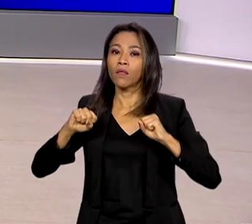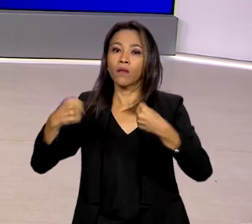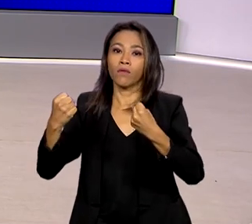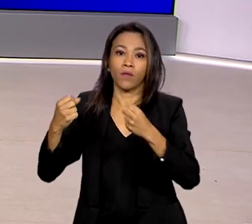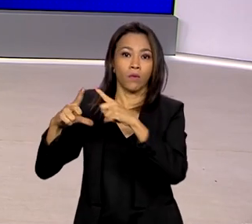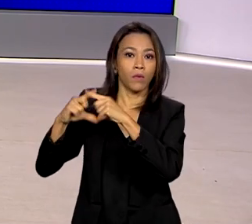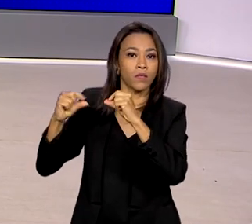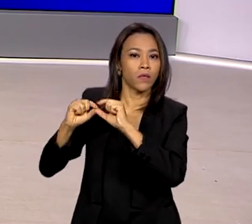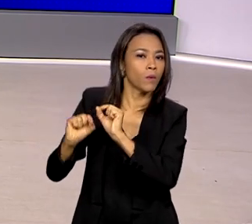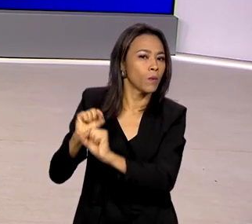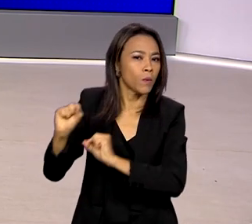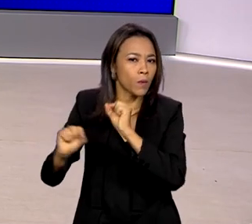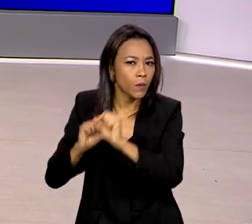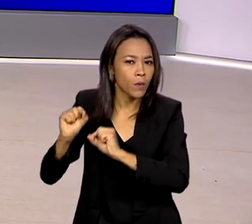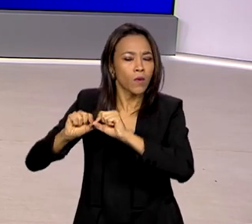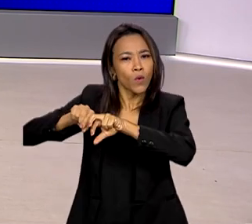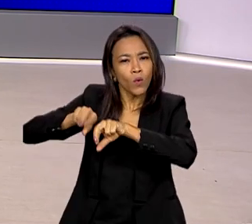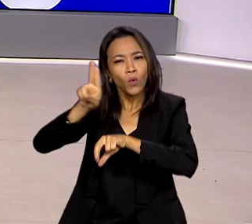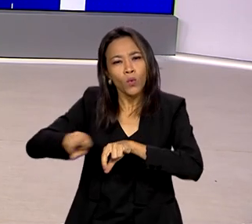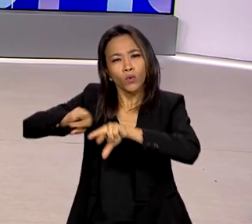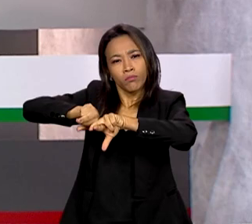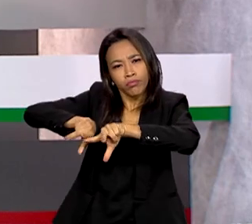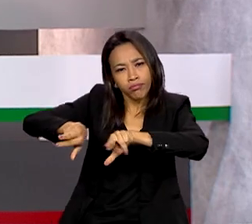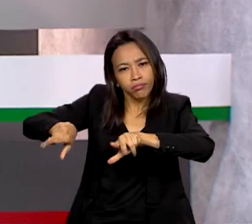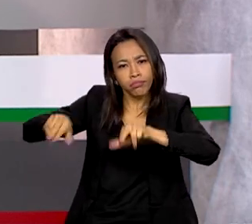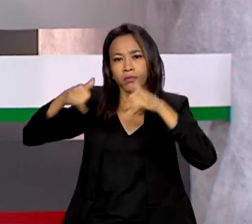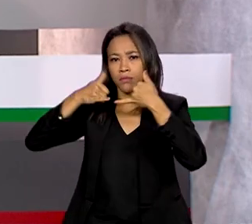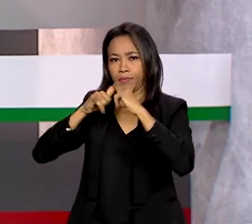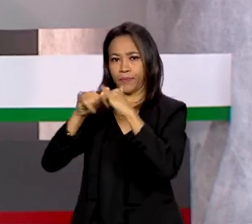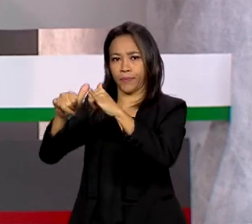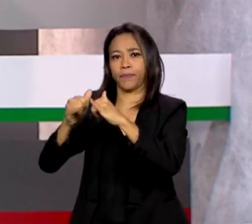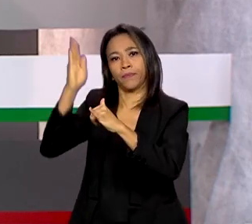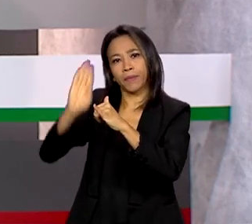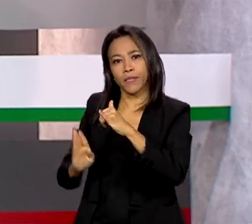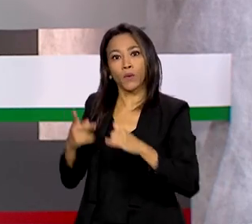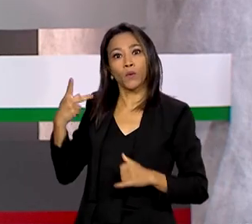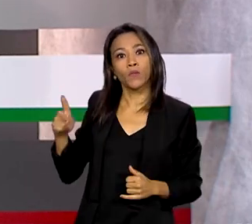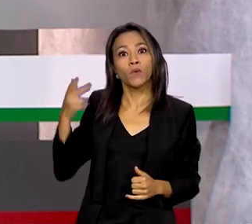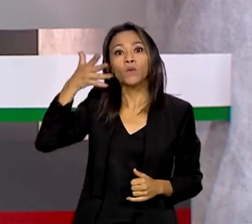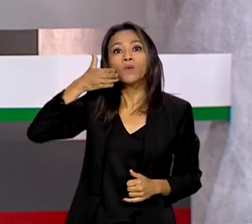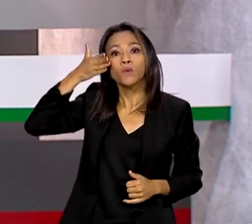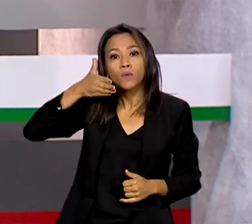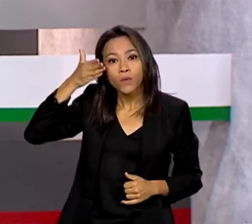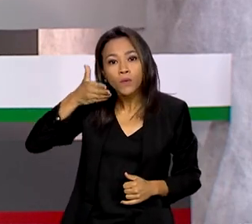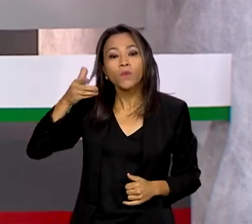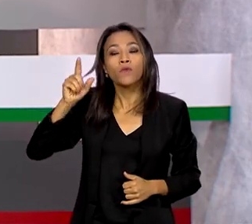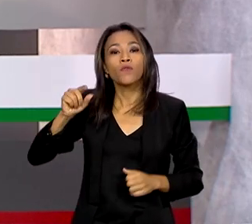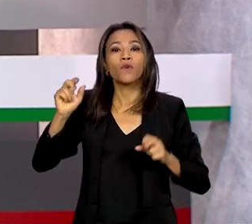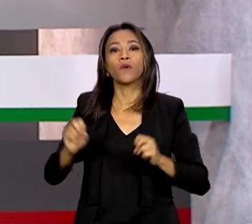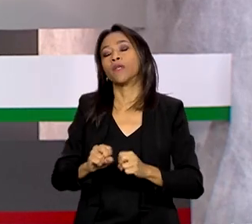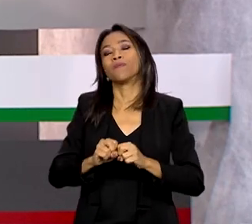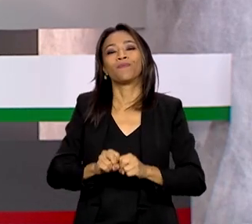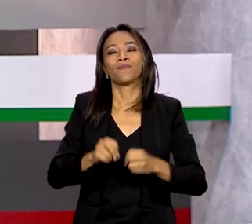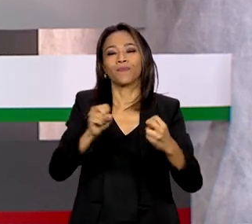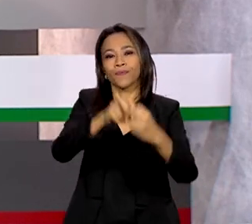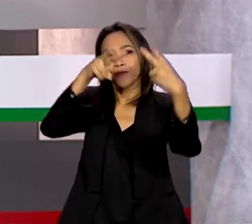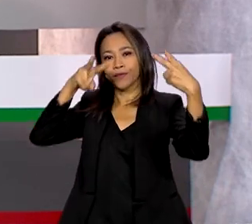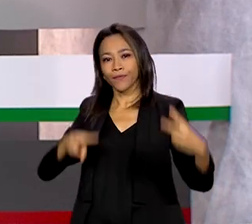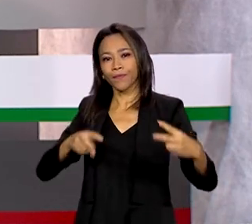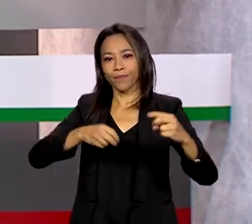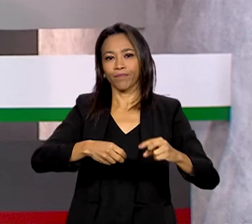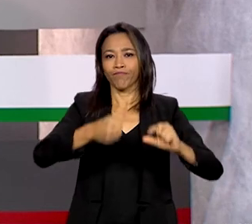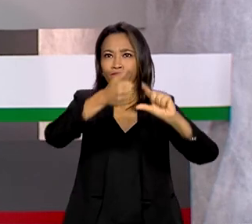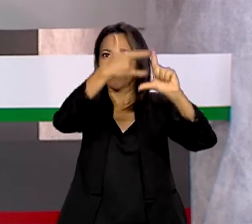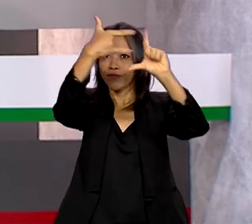diversificação da matriz energética brasileira. O discurso do presidente ocorreu de forma virtual na Cúpula das Grandes